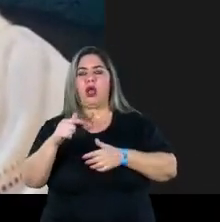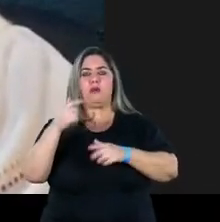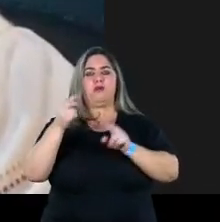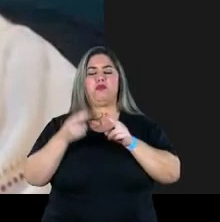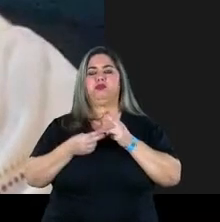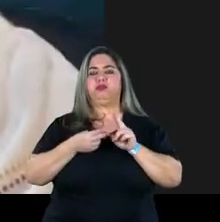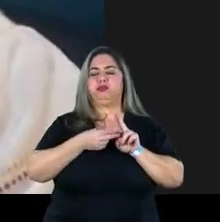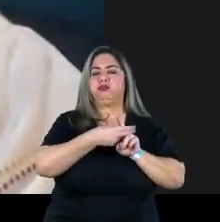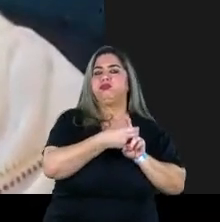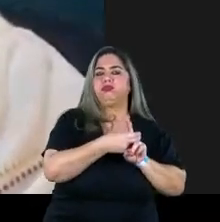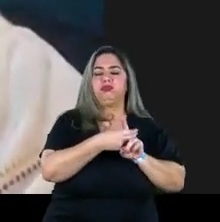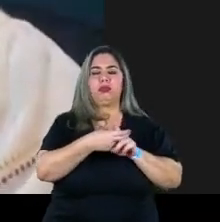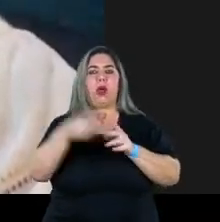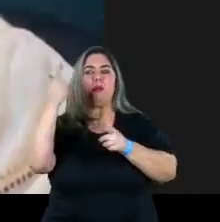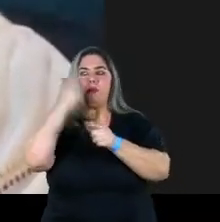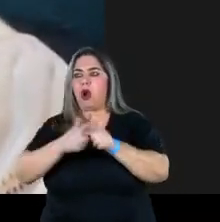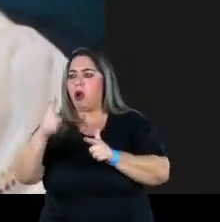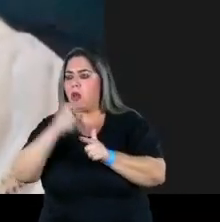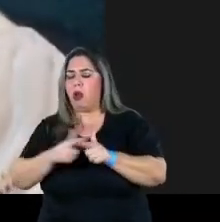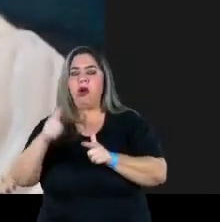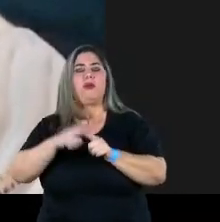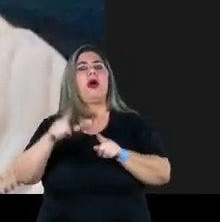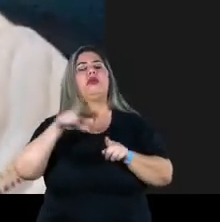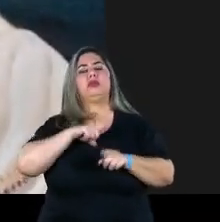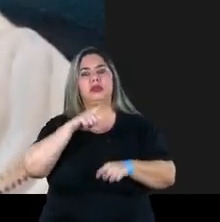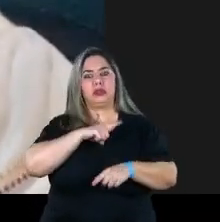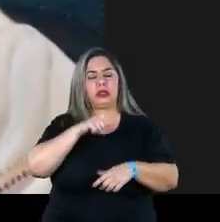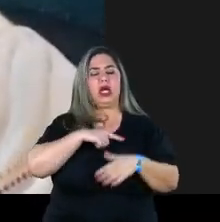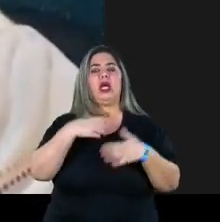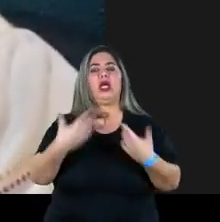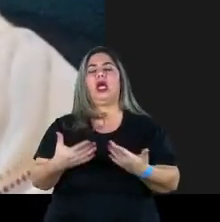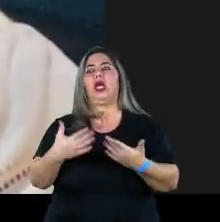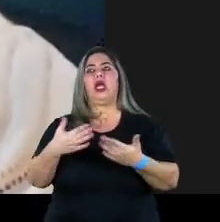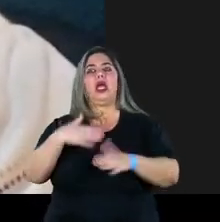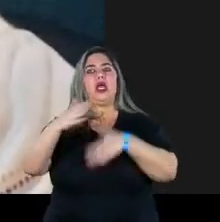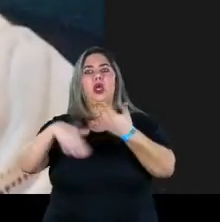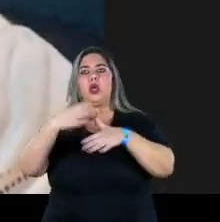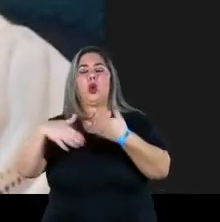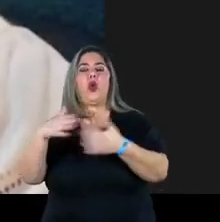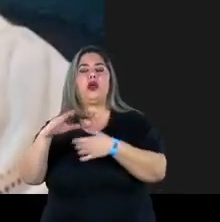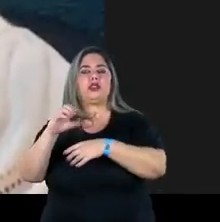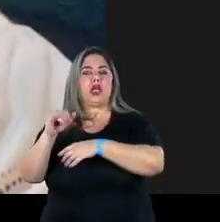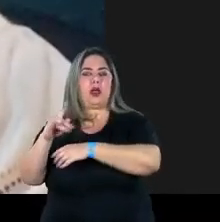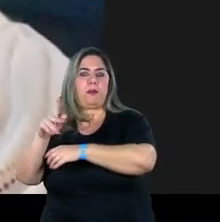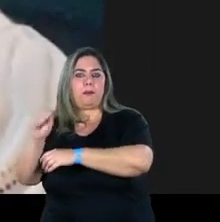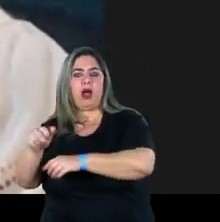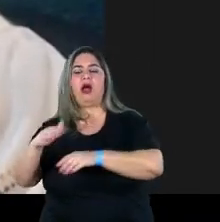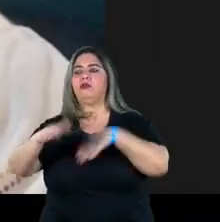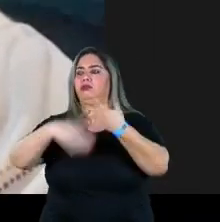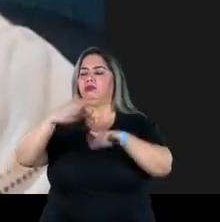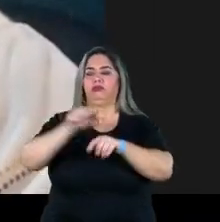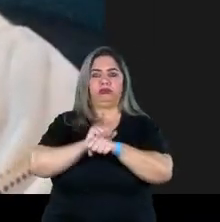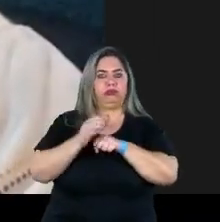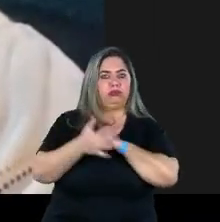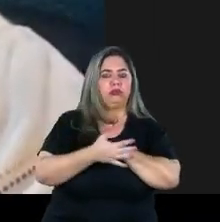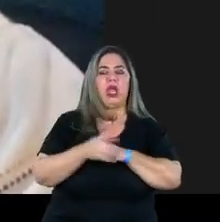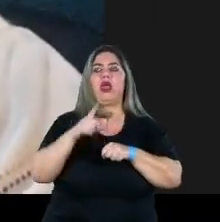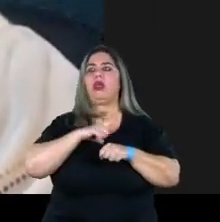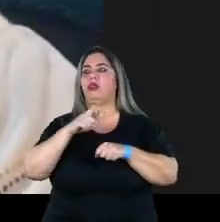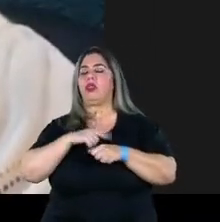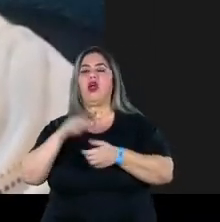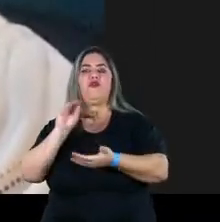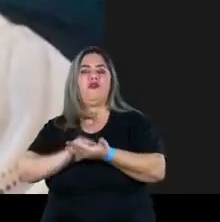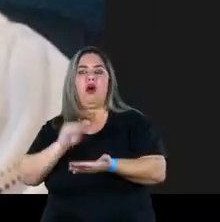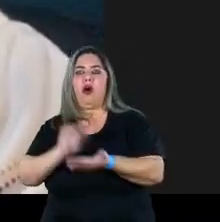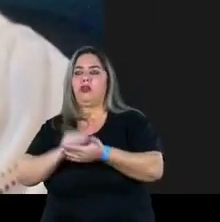do Brasil inteiro e hoje ainda continua as novas cepas aí do Covid, você tem o desemprego aumentando, que já